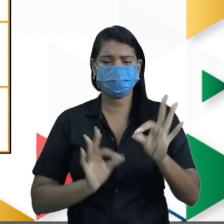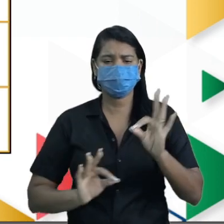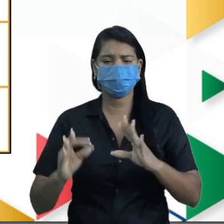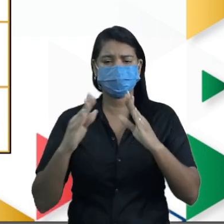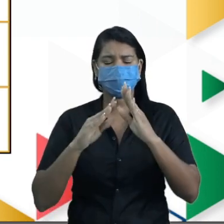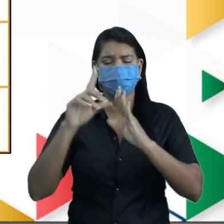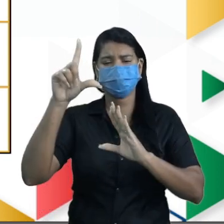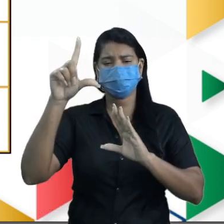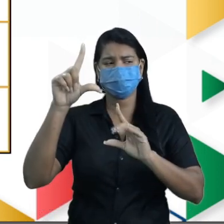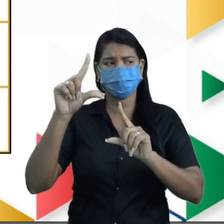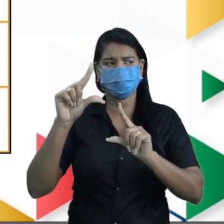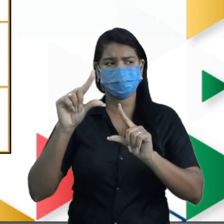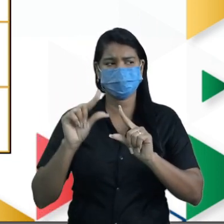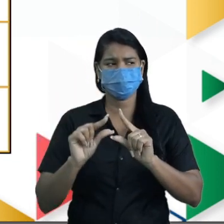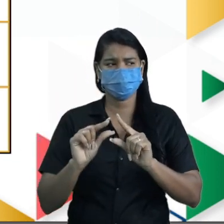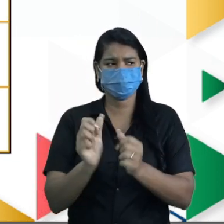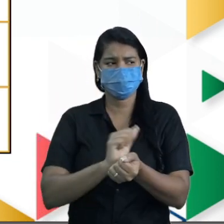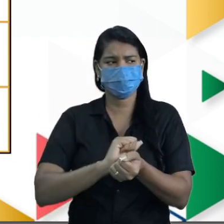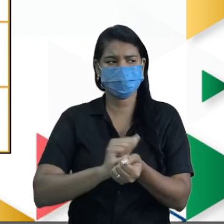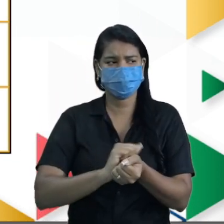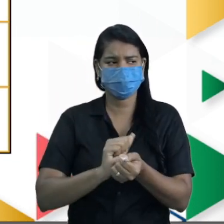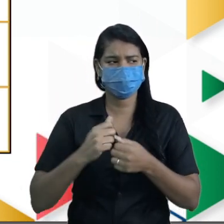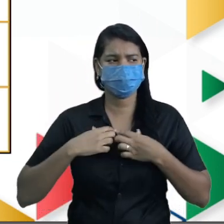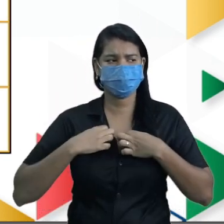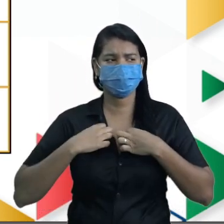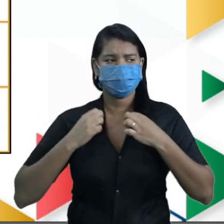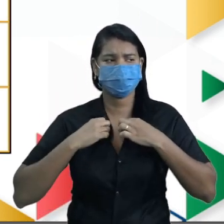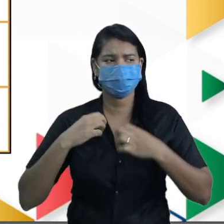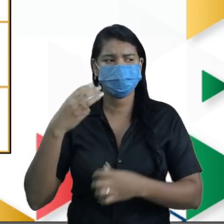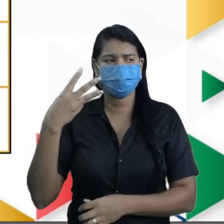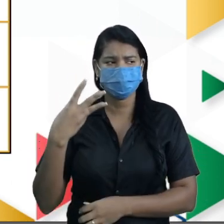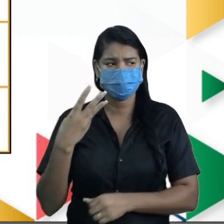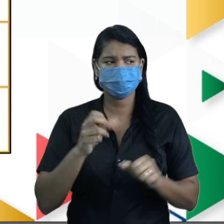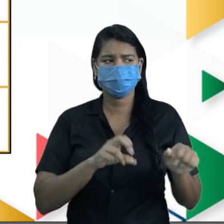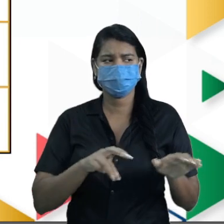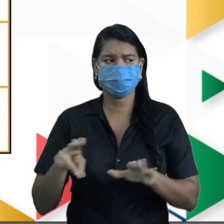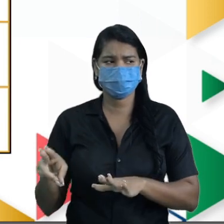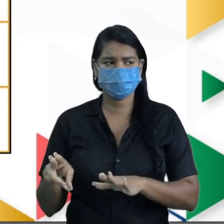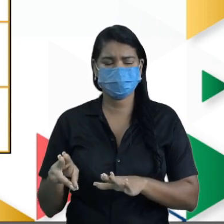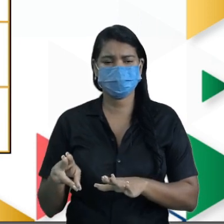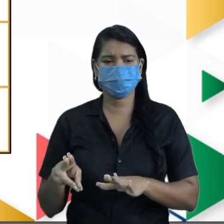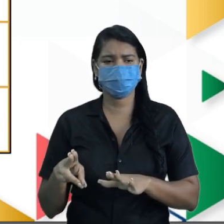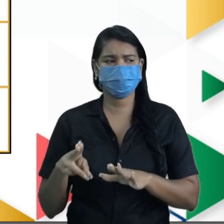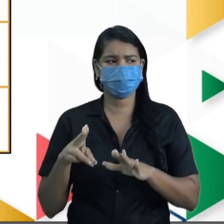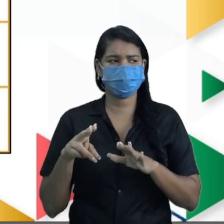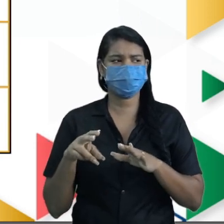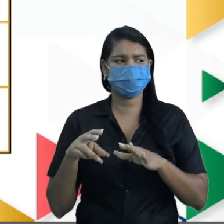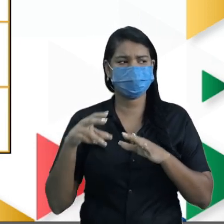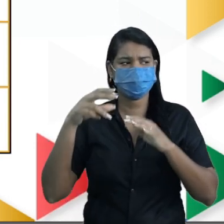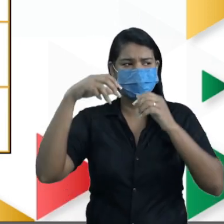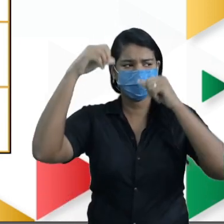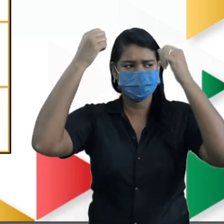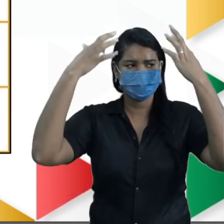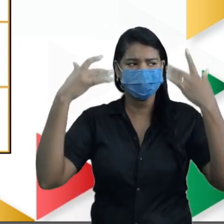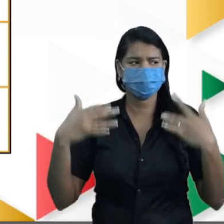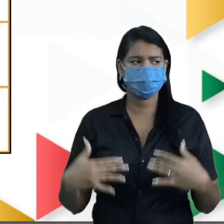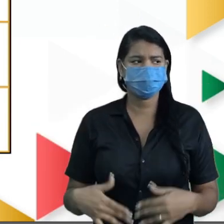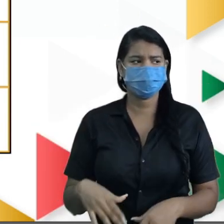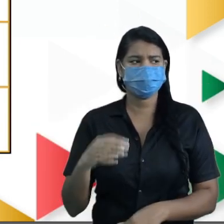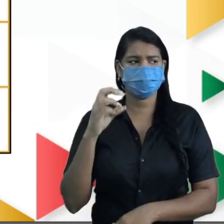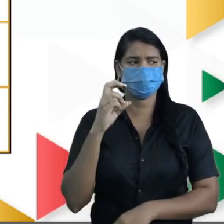reduziu a lavagem de roupa de três vezes por semana, o banho diário a cinco minutos